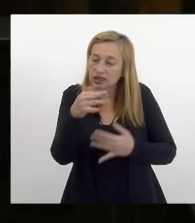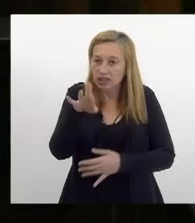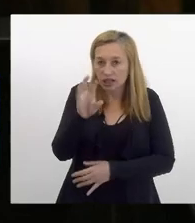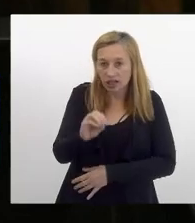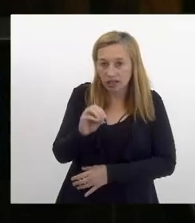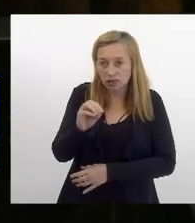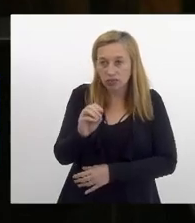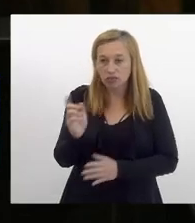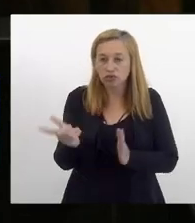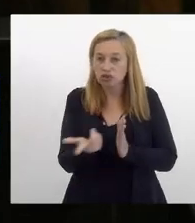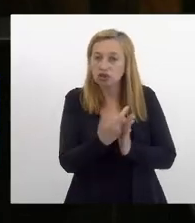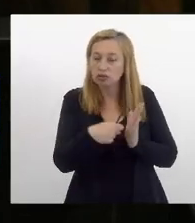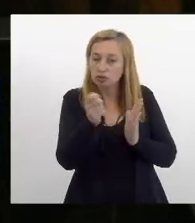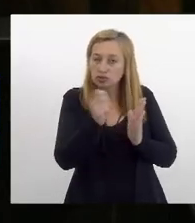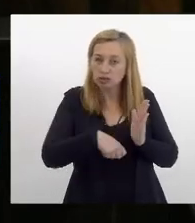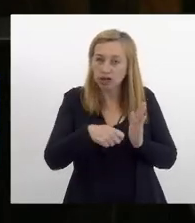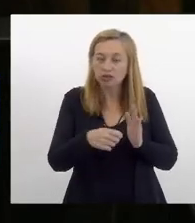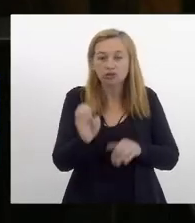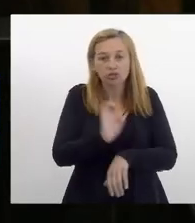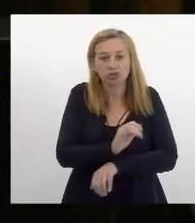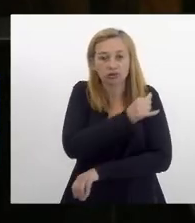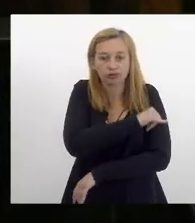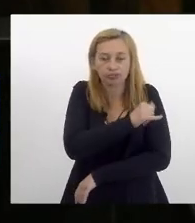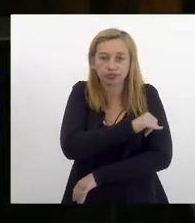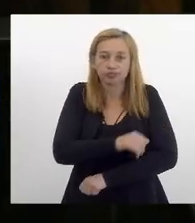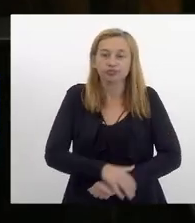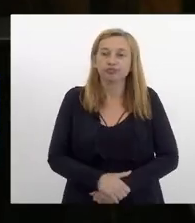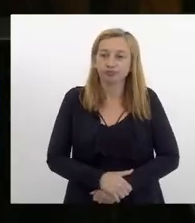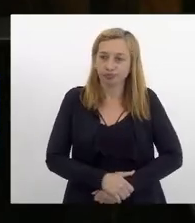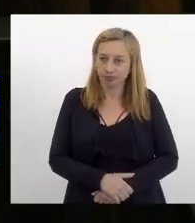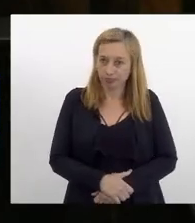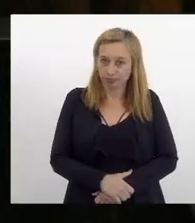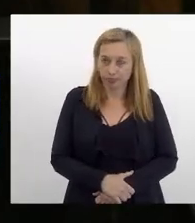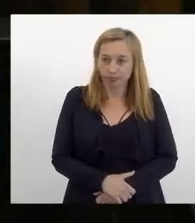tributários do estado do Rio de Janeiro